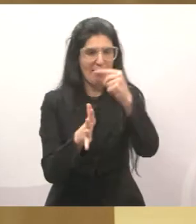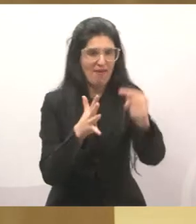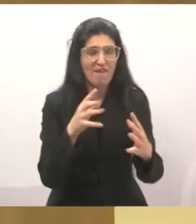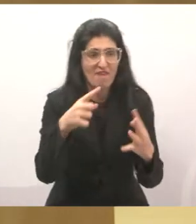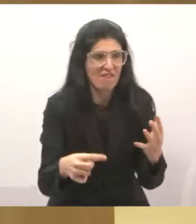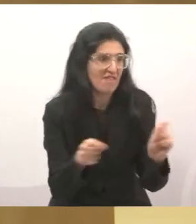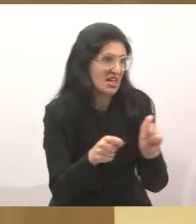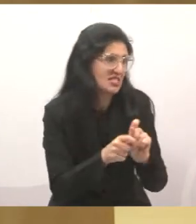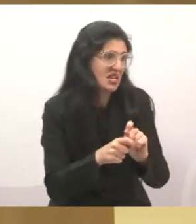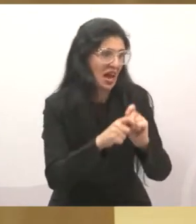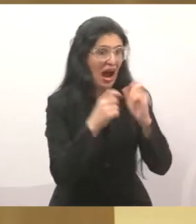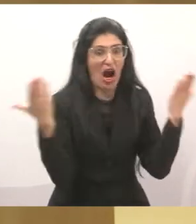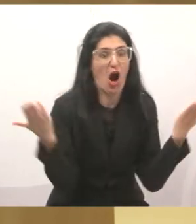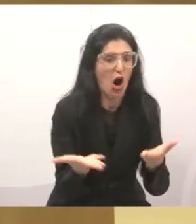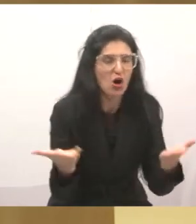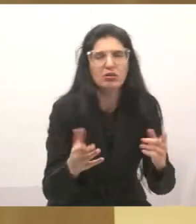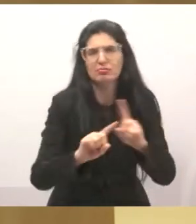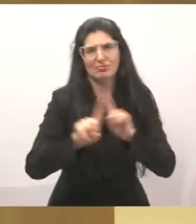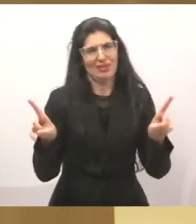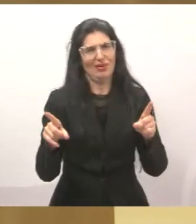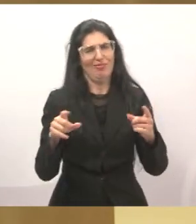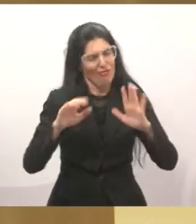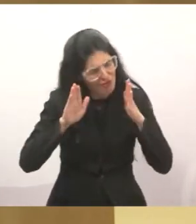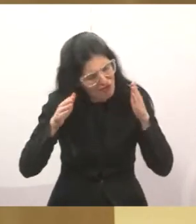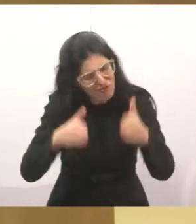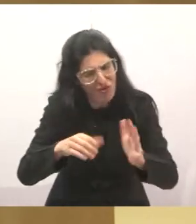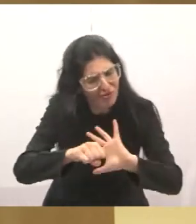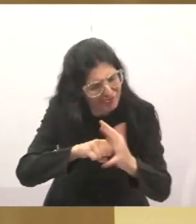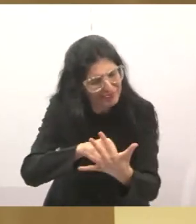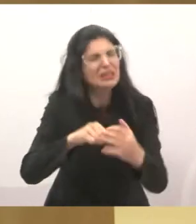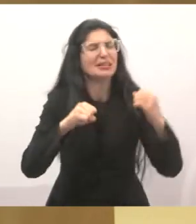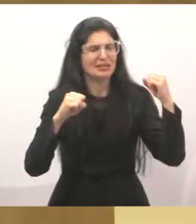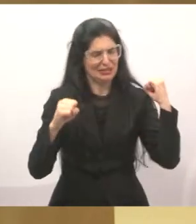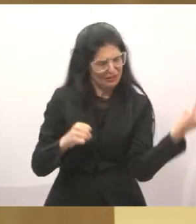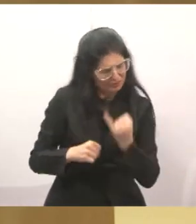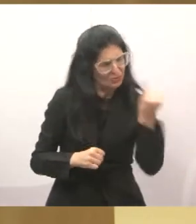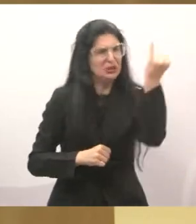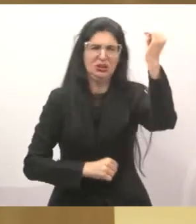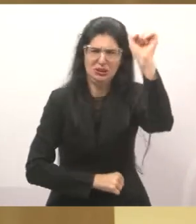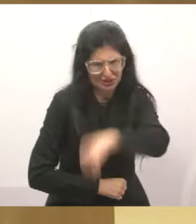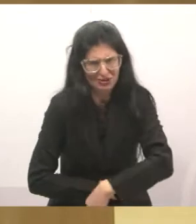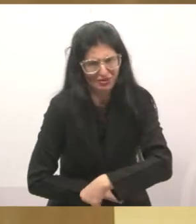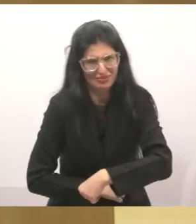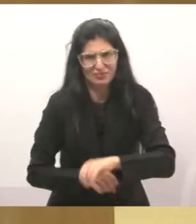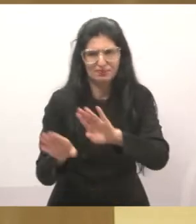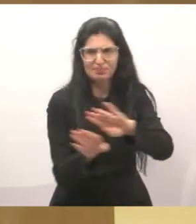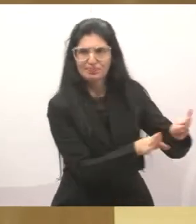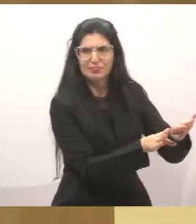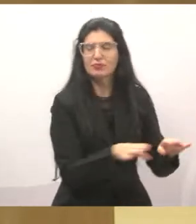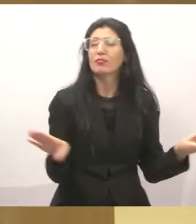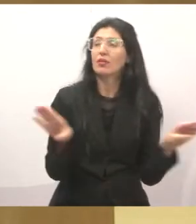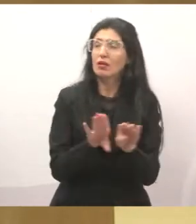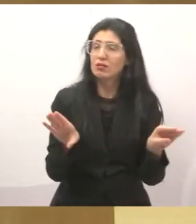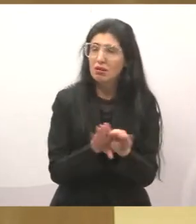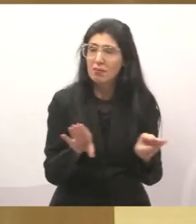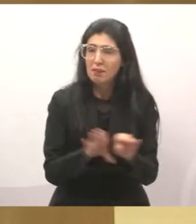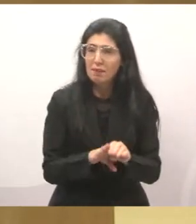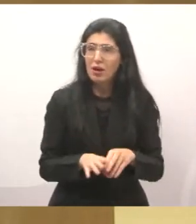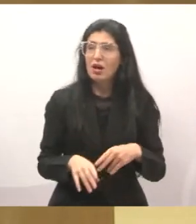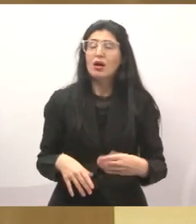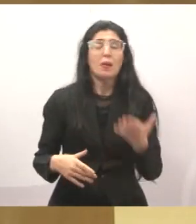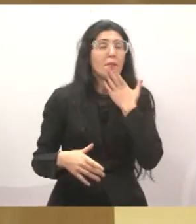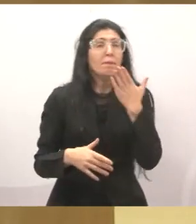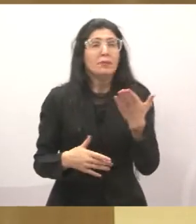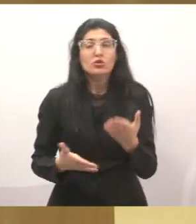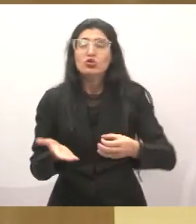momento. Então, a minha crítica é com relação a isso. Porque eu vi outras coisas. E eu fiz uma crítica aqui também há uns dias. Fiz um pedido de